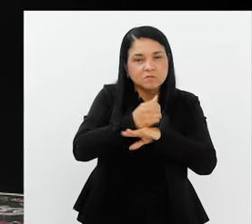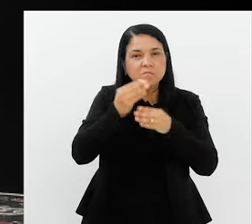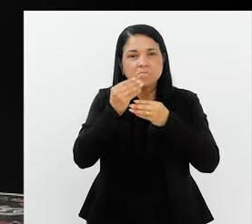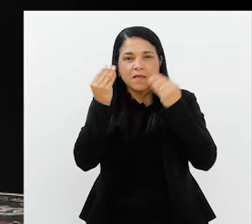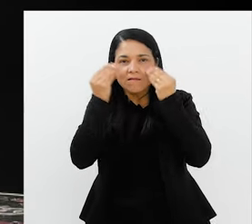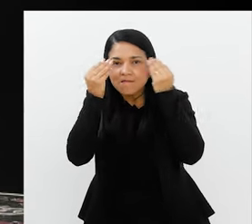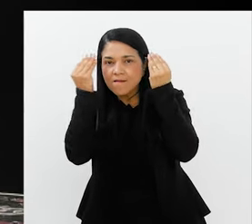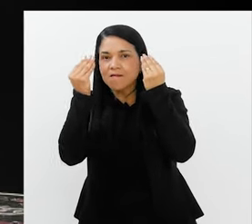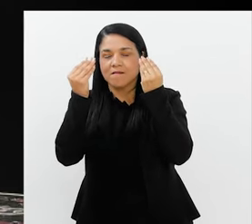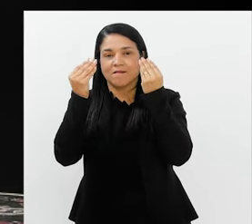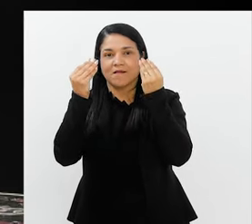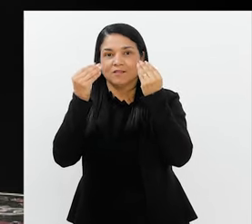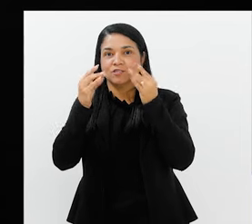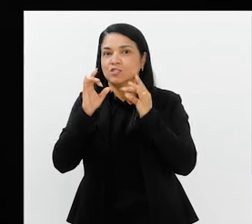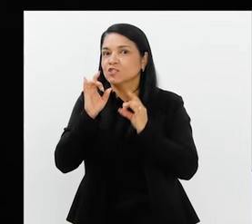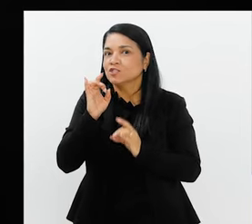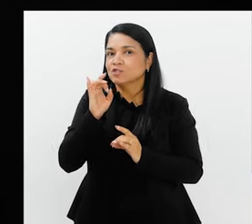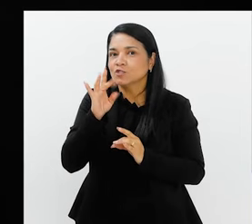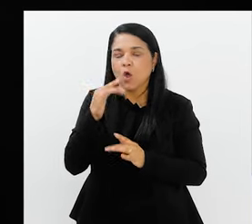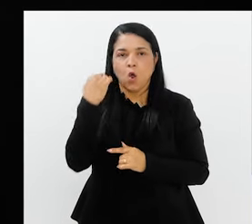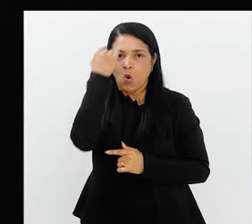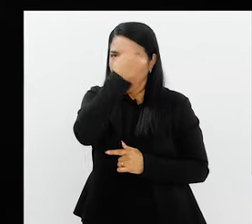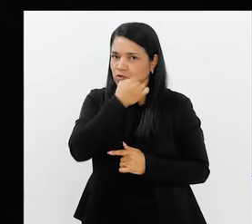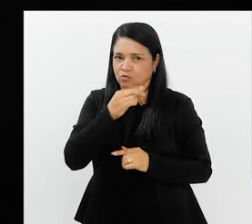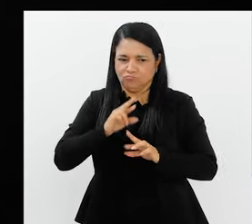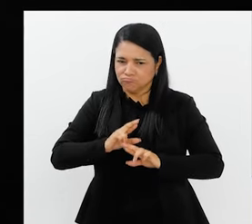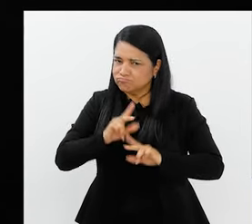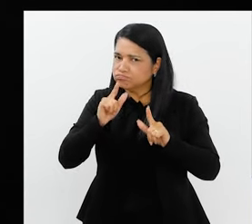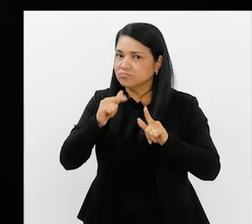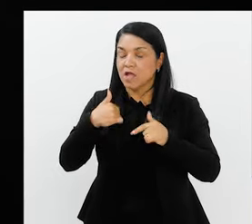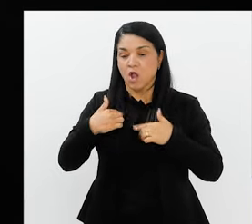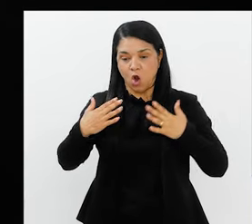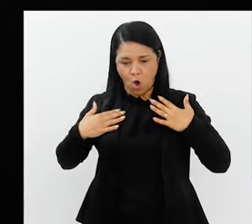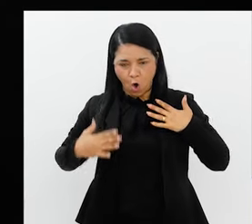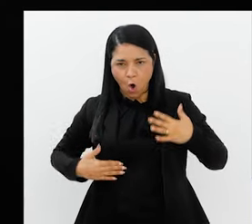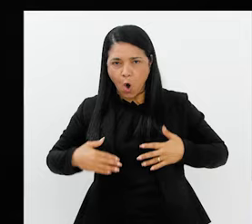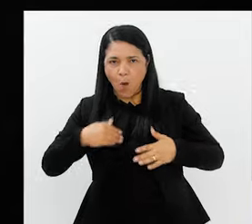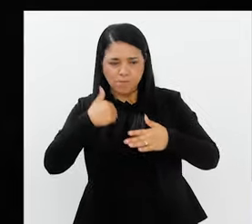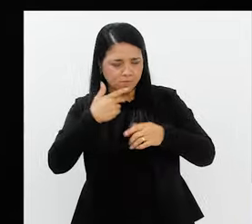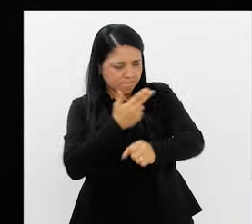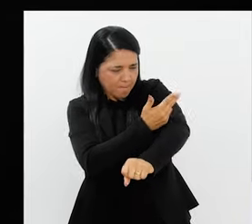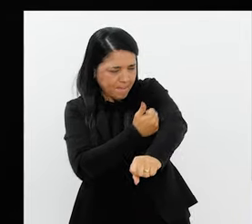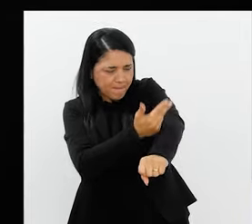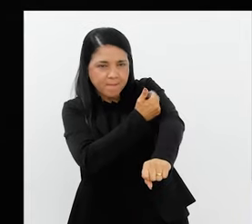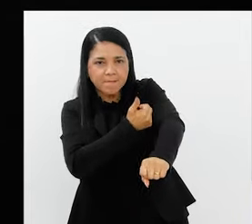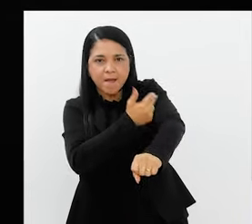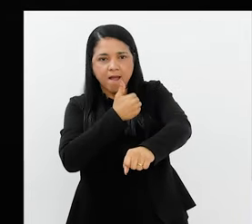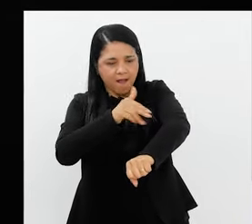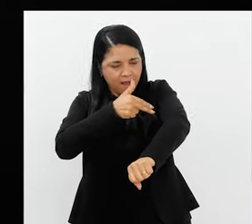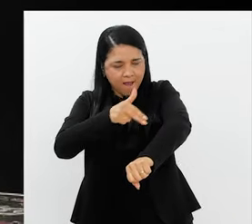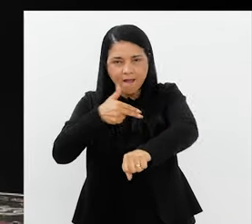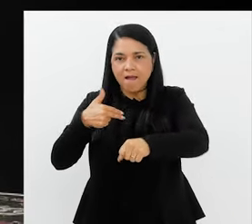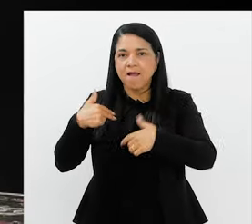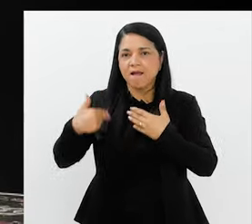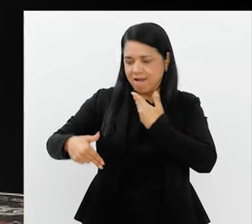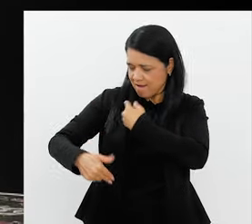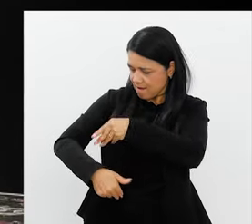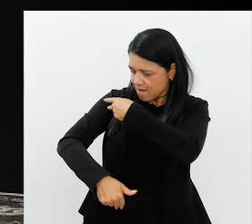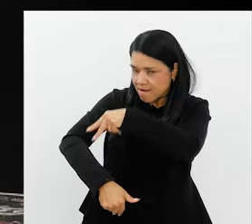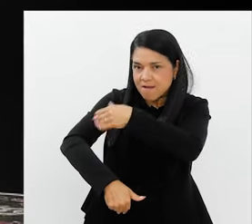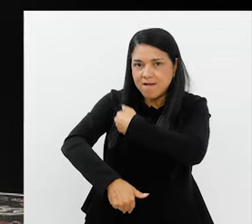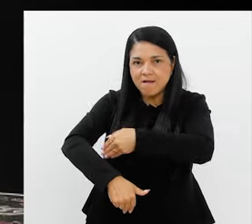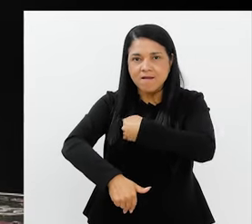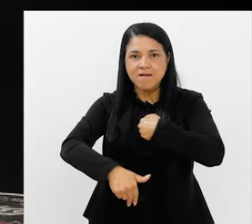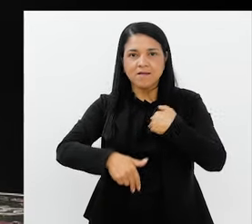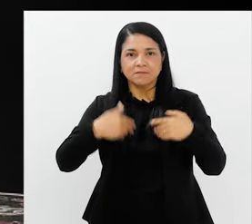executar, maquiar. E não é só a maquiagem do rosto, né. Existe a maquiagem corporal, muitas das vezes, né. Existem